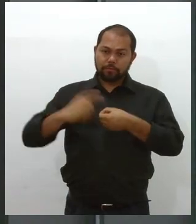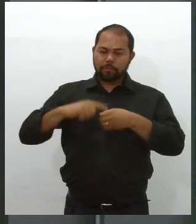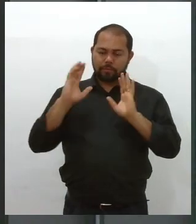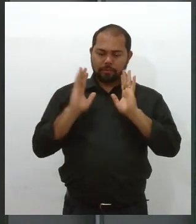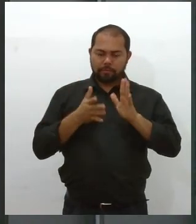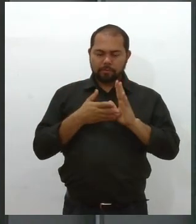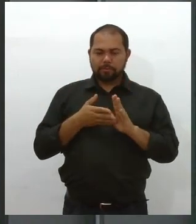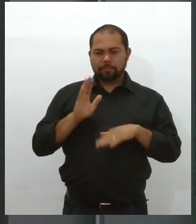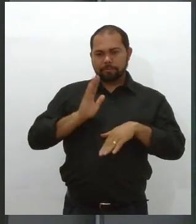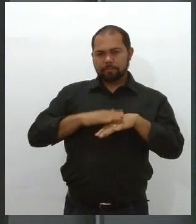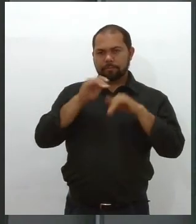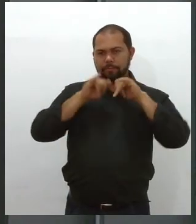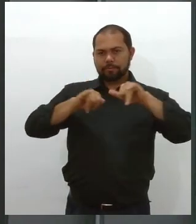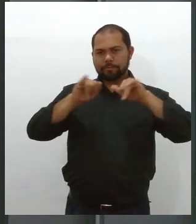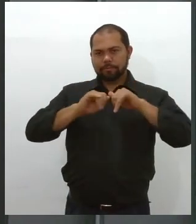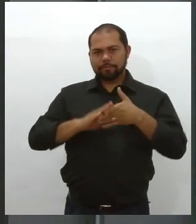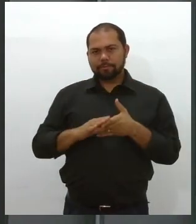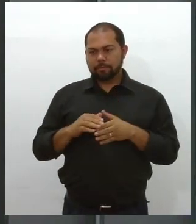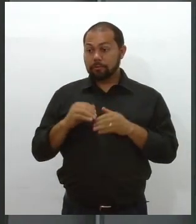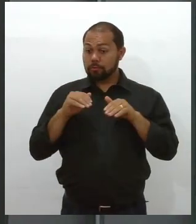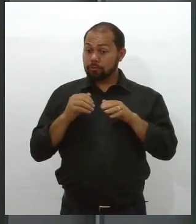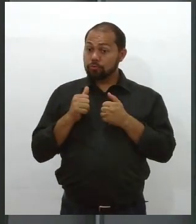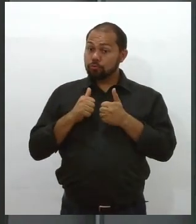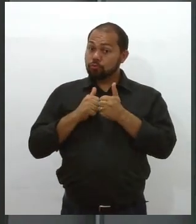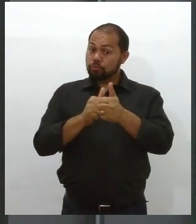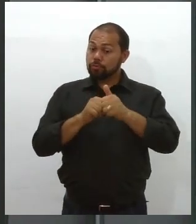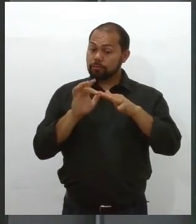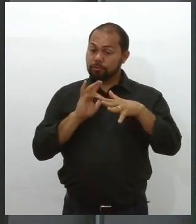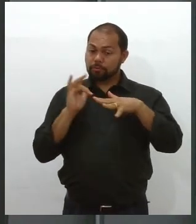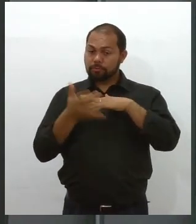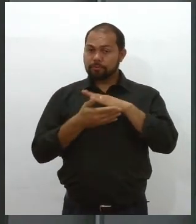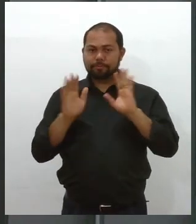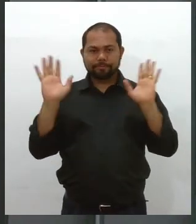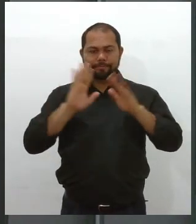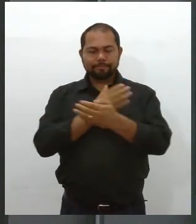informação. Acompanhe as nossas redes sociais. Um abraço e até já!